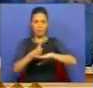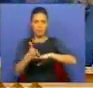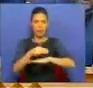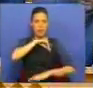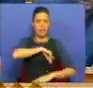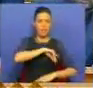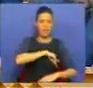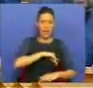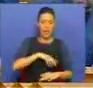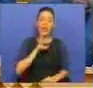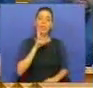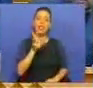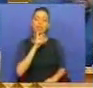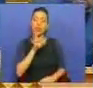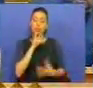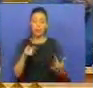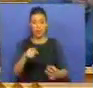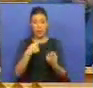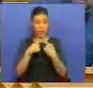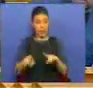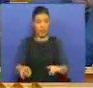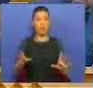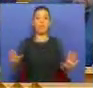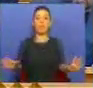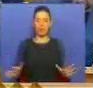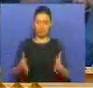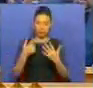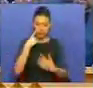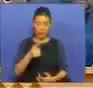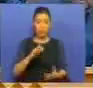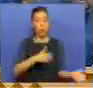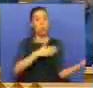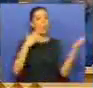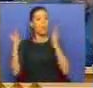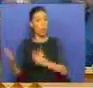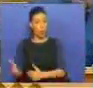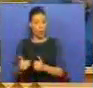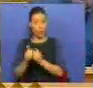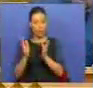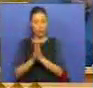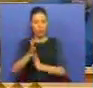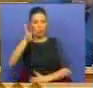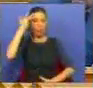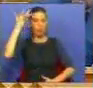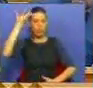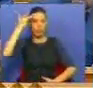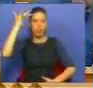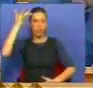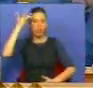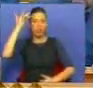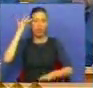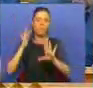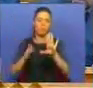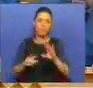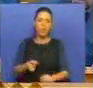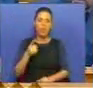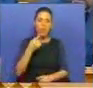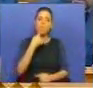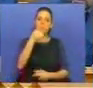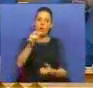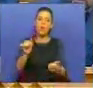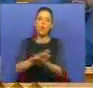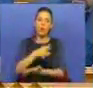salários para responder a esta diferença. E vemos do outro lado todas as facilidades. E deixe-me dar-lhe uma